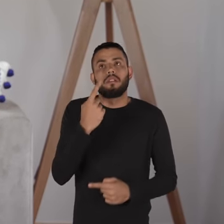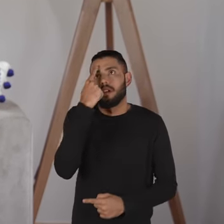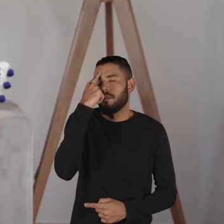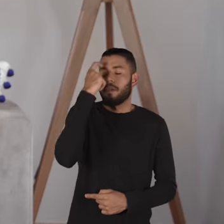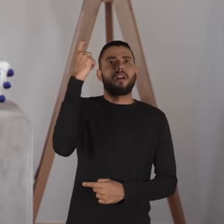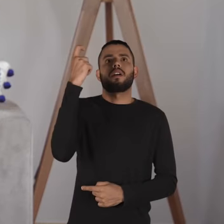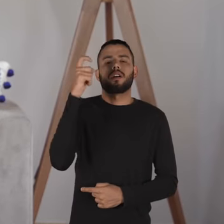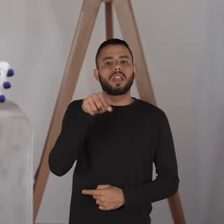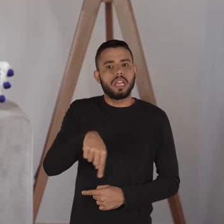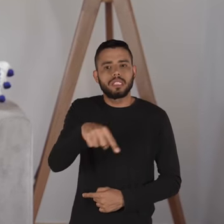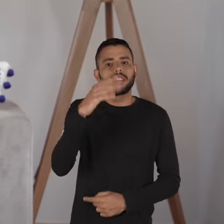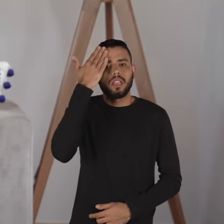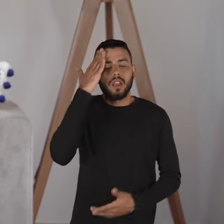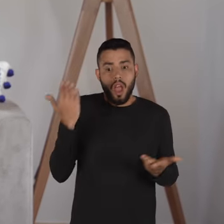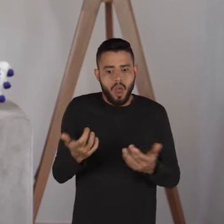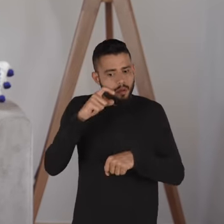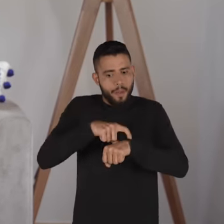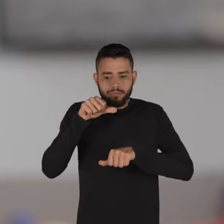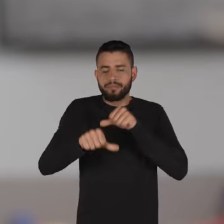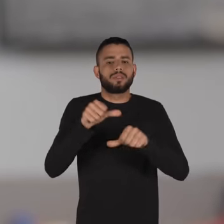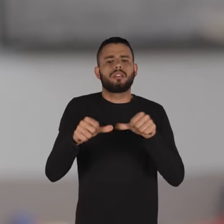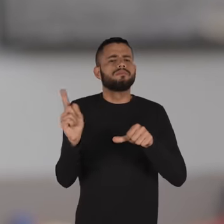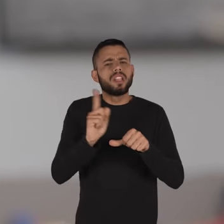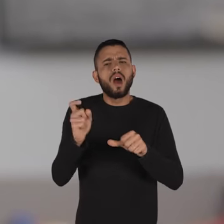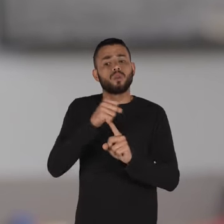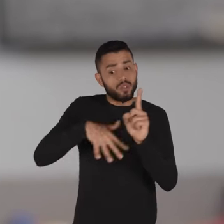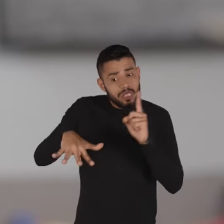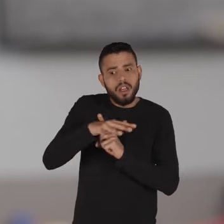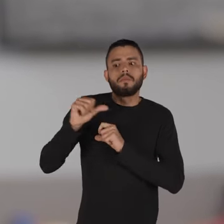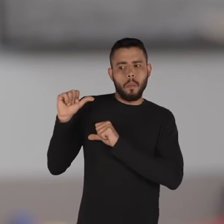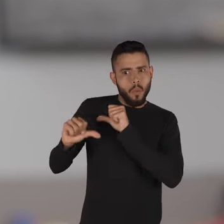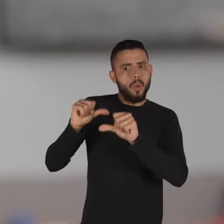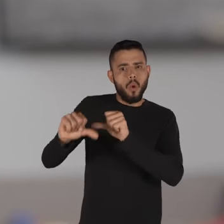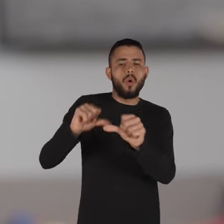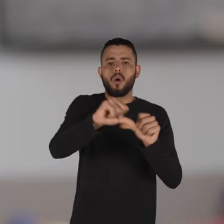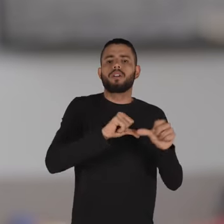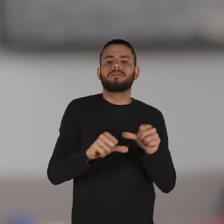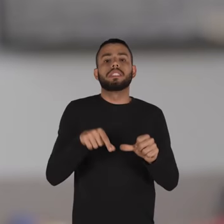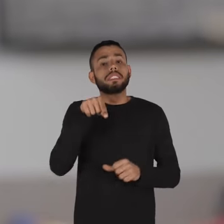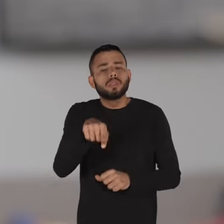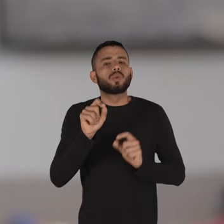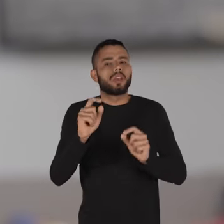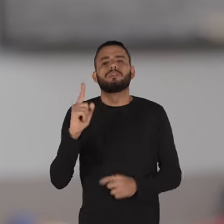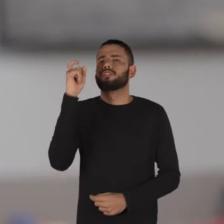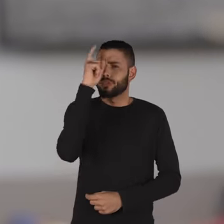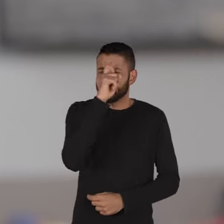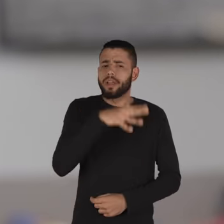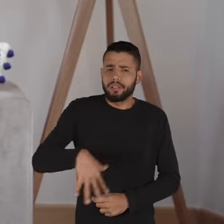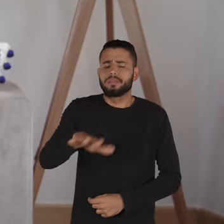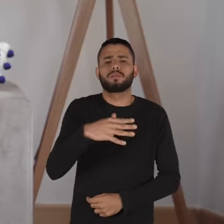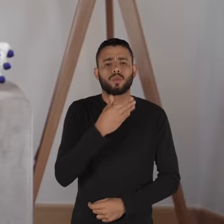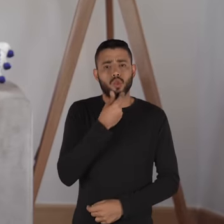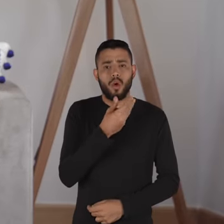cabeça deles e eles entenderam que é hora de mudar. Não. Houve uma mudança na sociedade. E isso gerou dificuldades para os